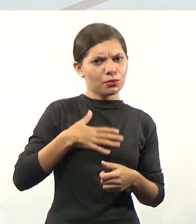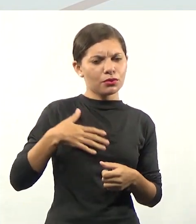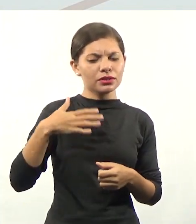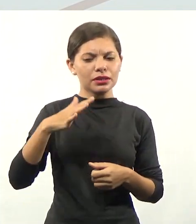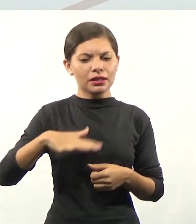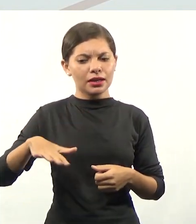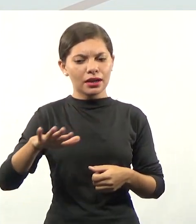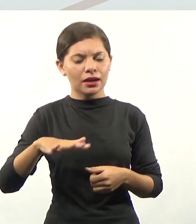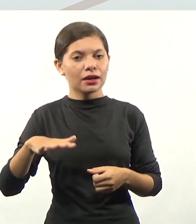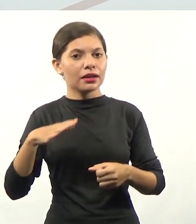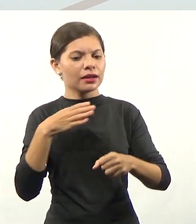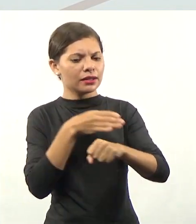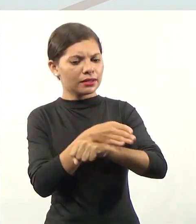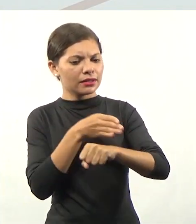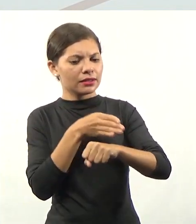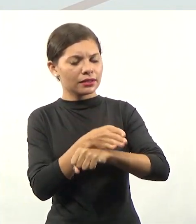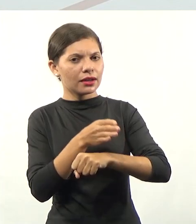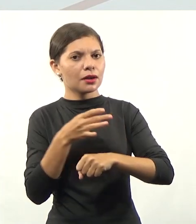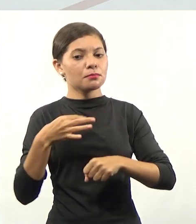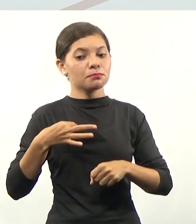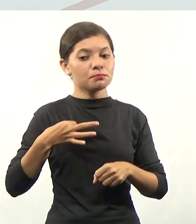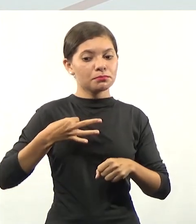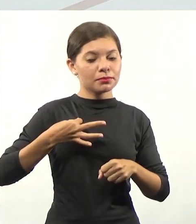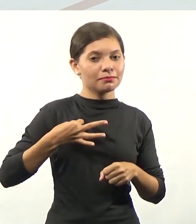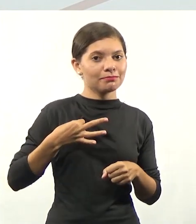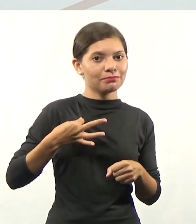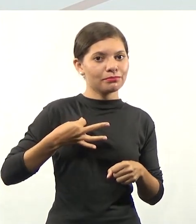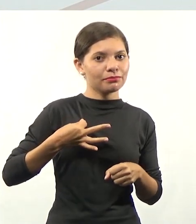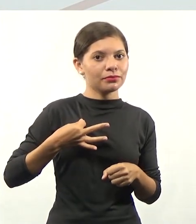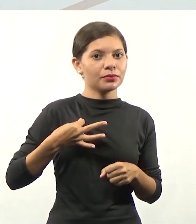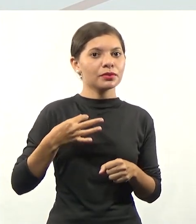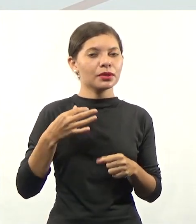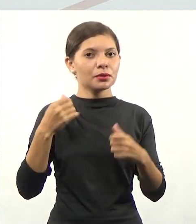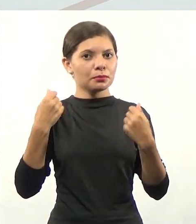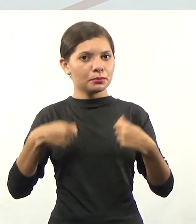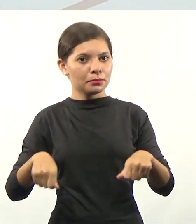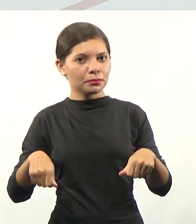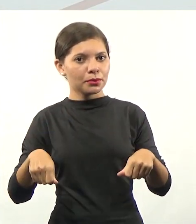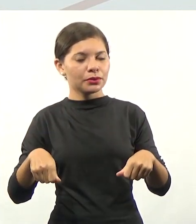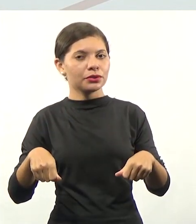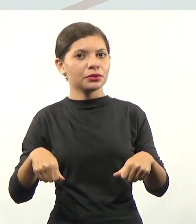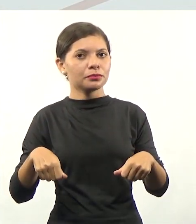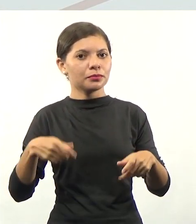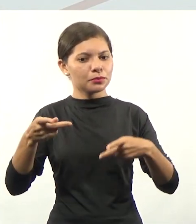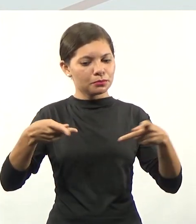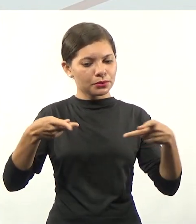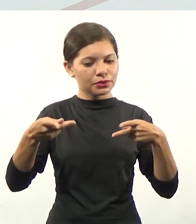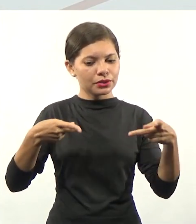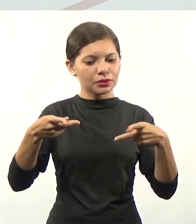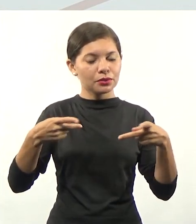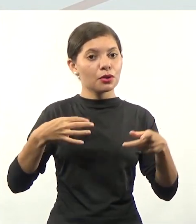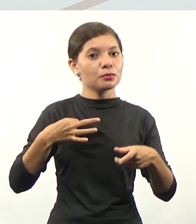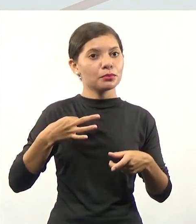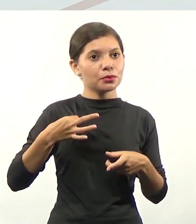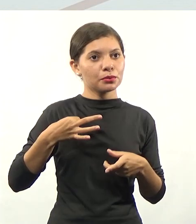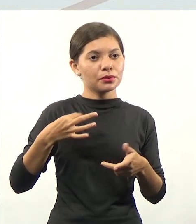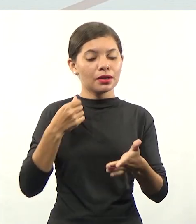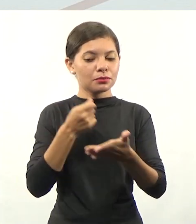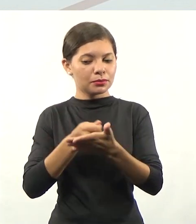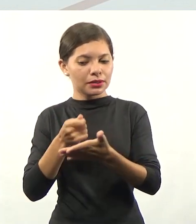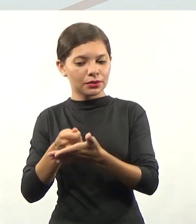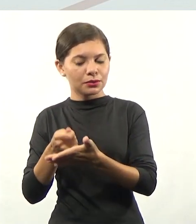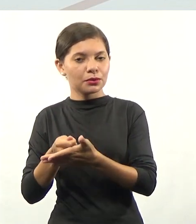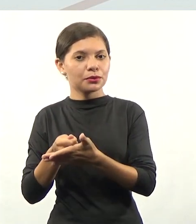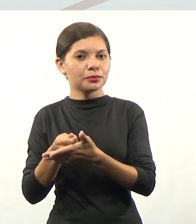da sua área e você quer fazer parte. Então, você pode participar de modo voluntário desse programa, ok? Então, quando eu digo voluntário e